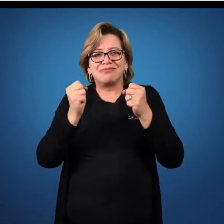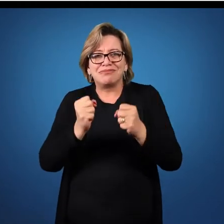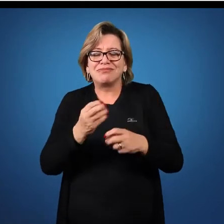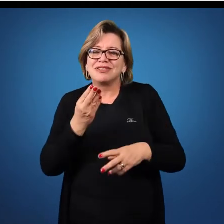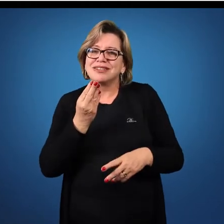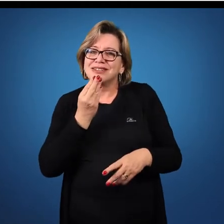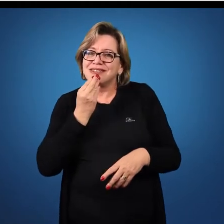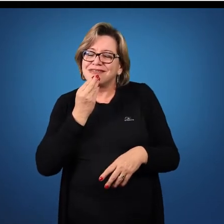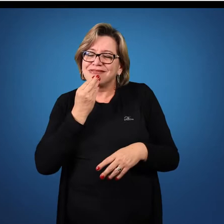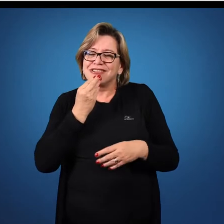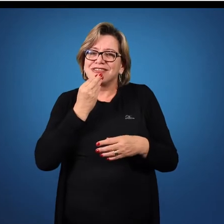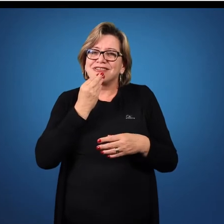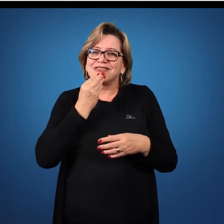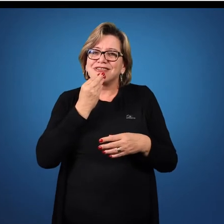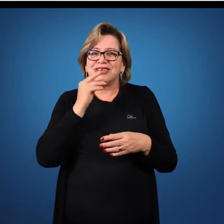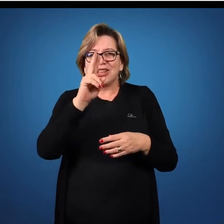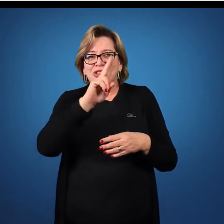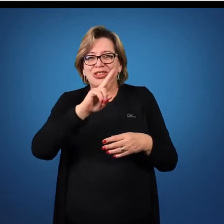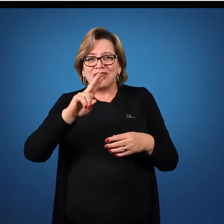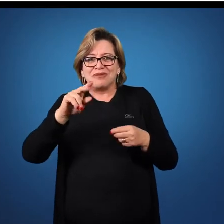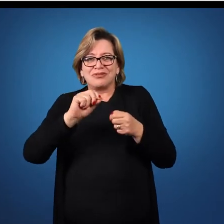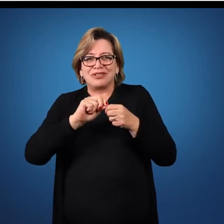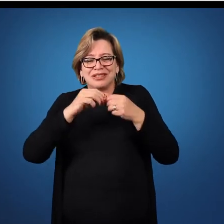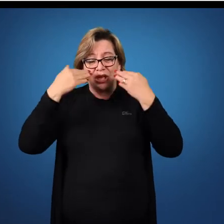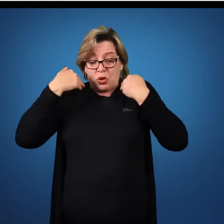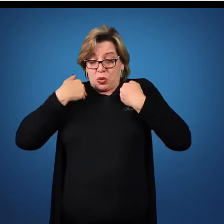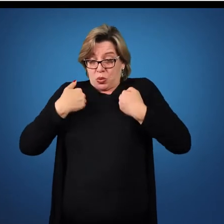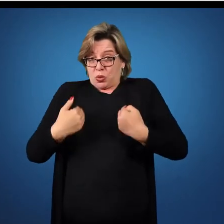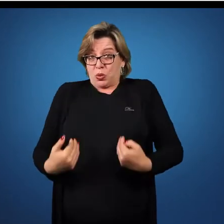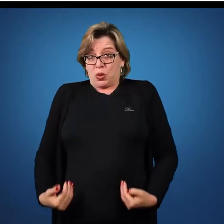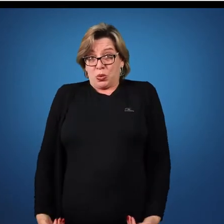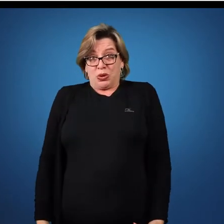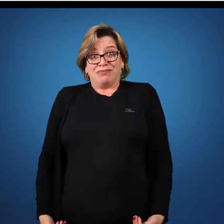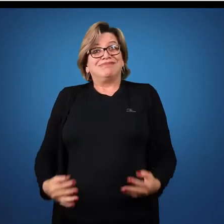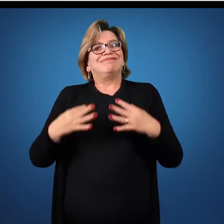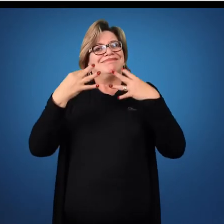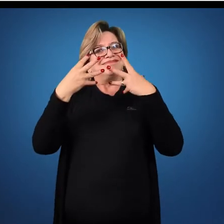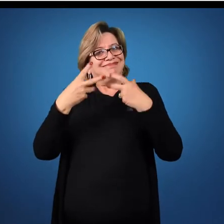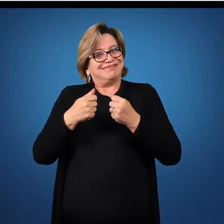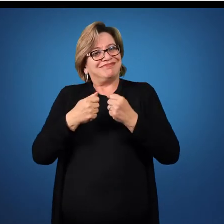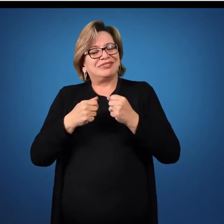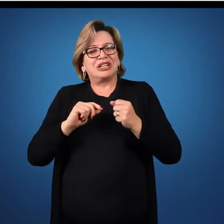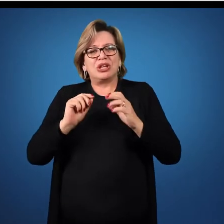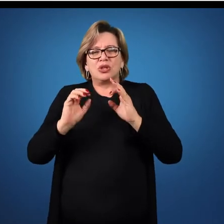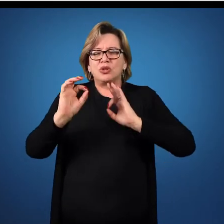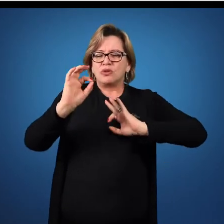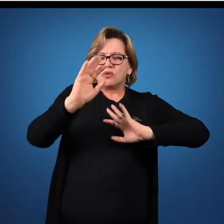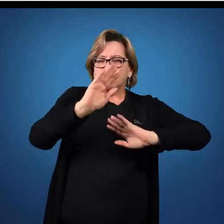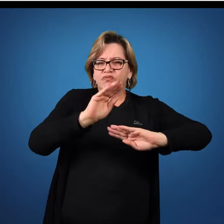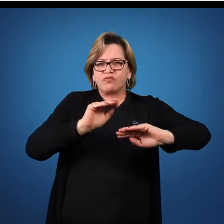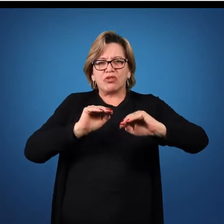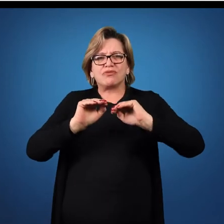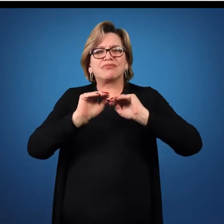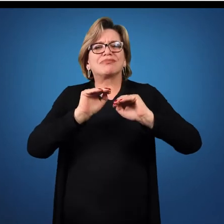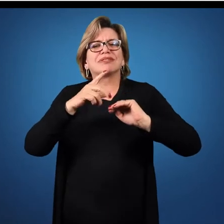escrever o seu nome com o corpo todo. E aí, tudo irá se mover.